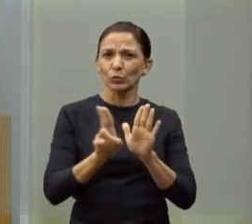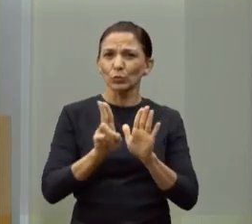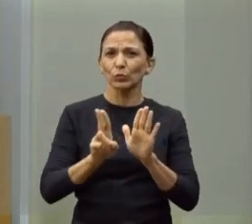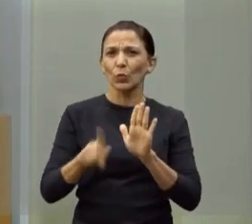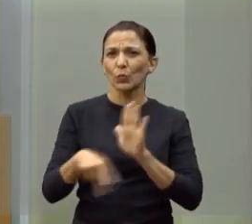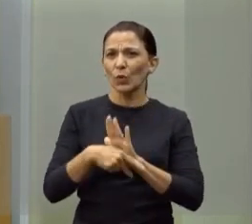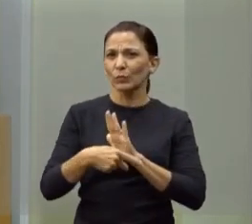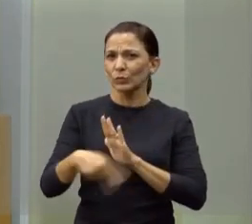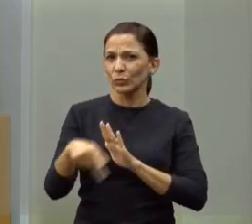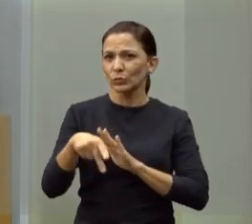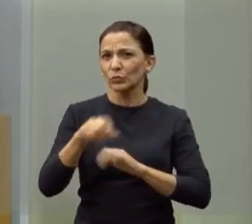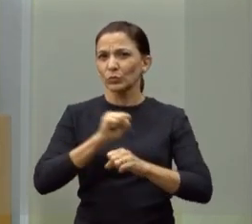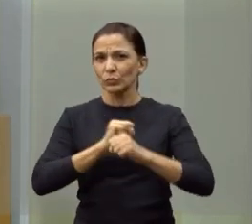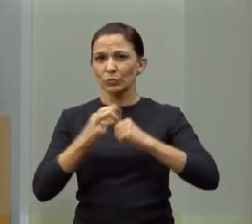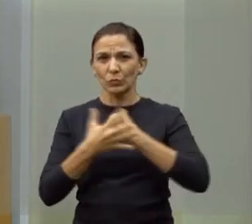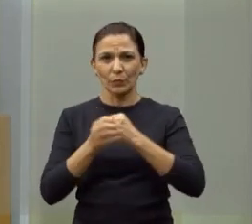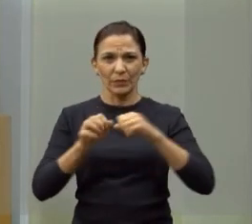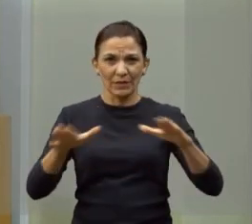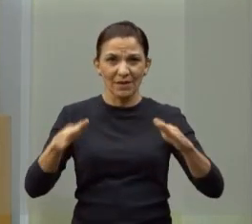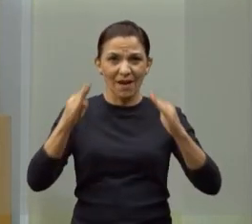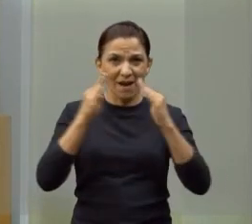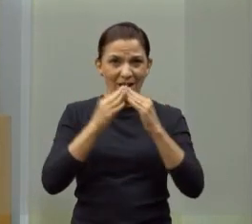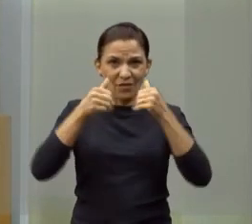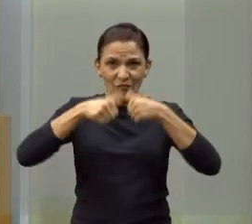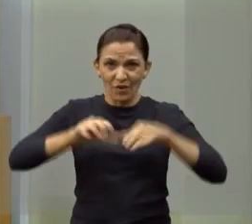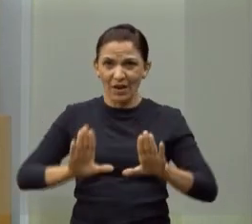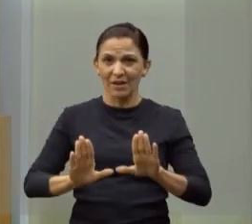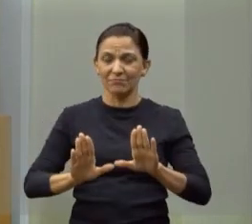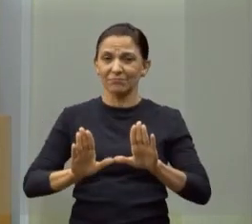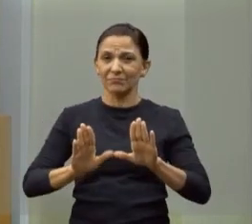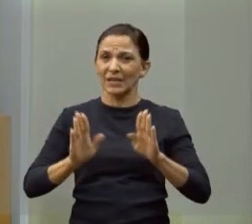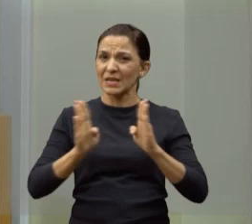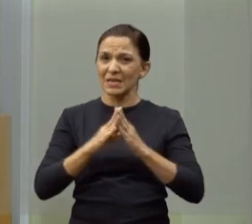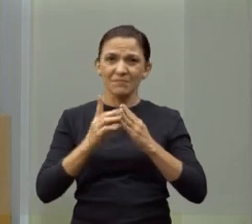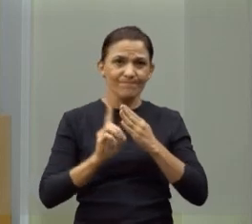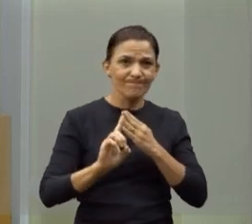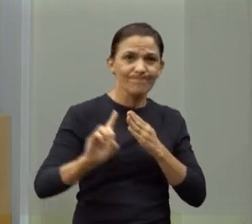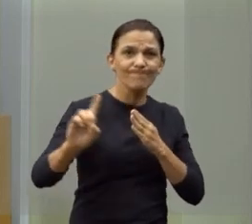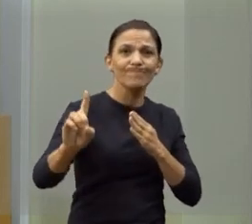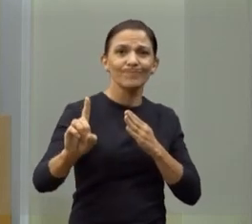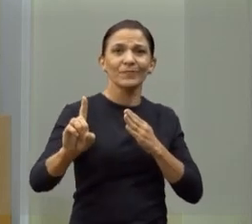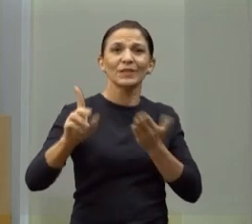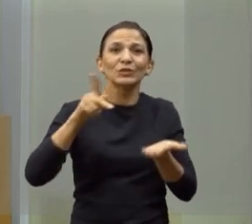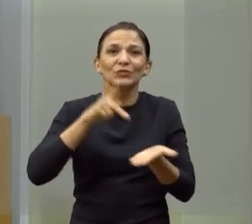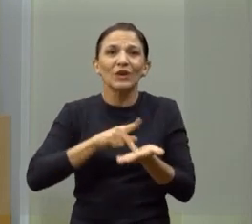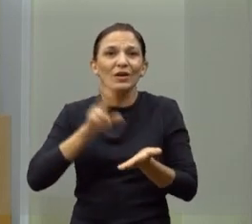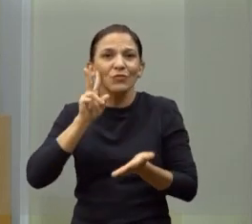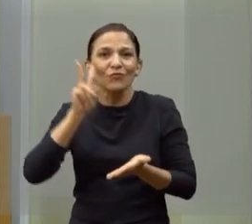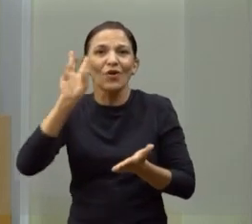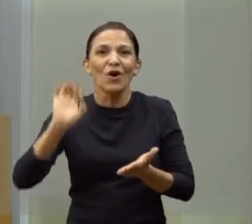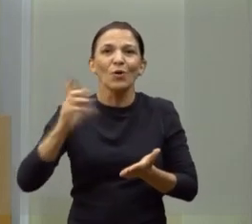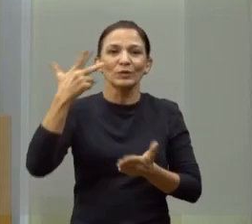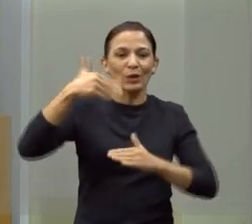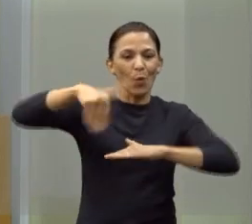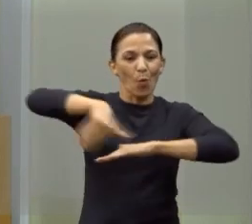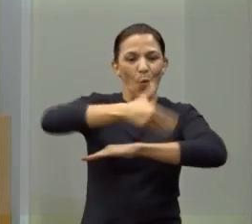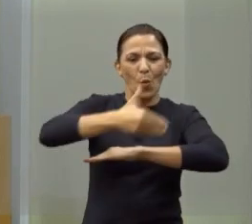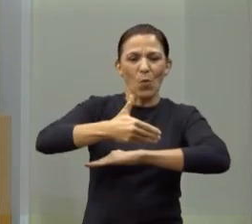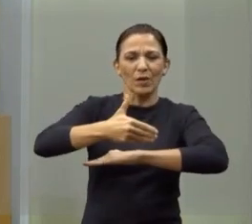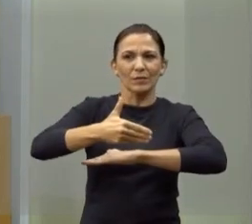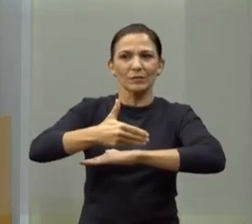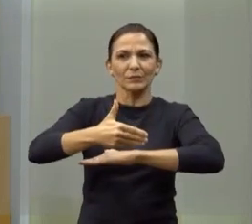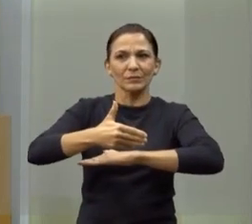privilégio e, durante a pandemia, ficaram dentro de casa. E não saíram de suas casas para poder, de fato, ver o que estava acontecendo nas ruas.